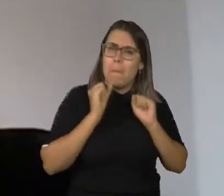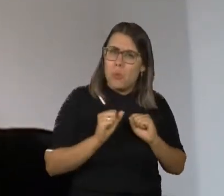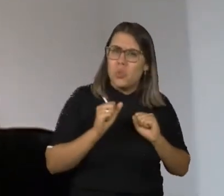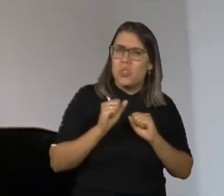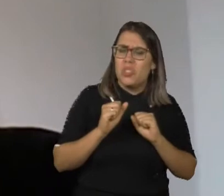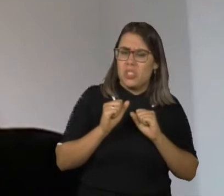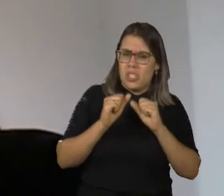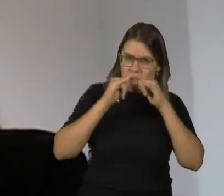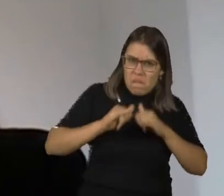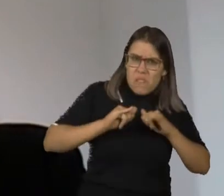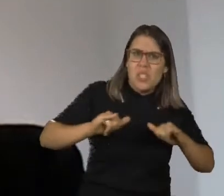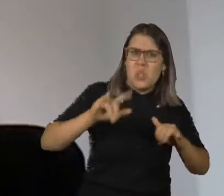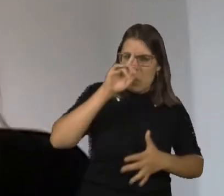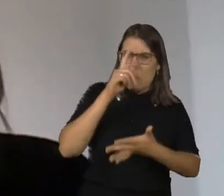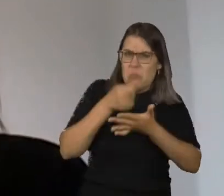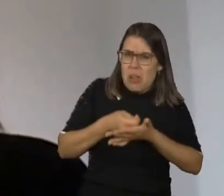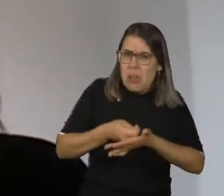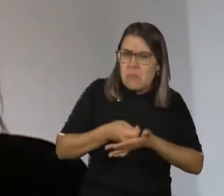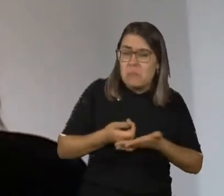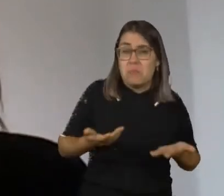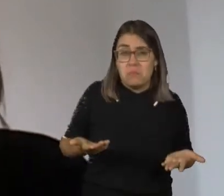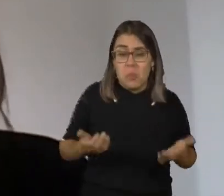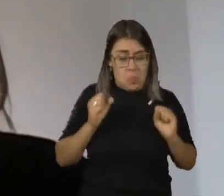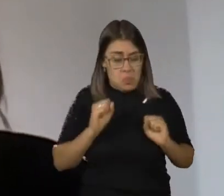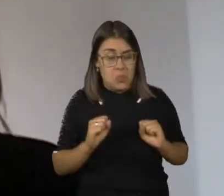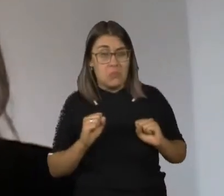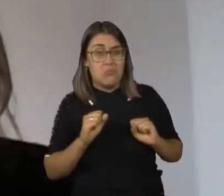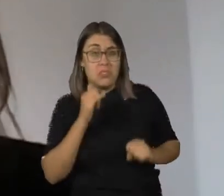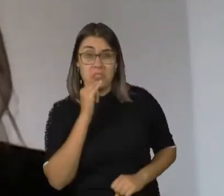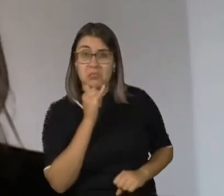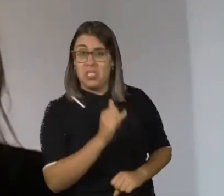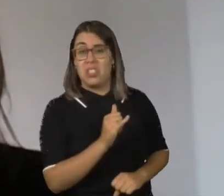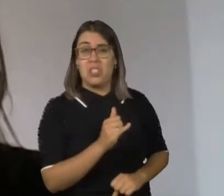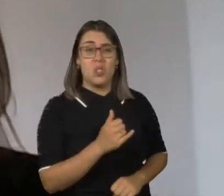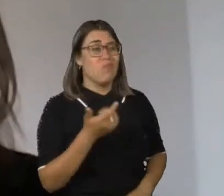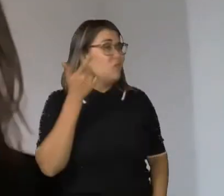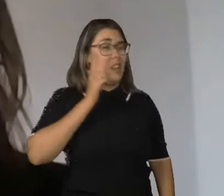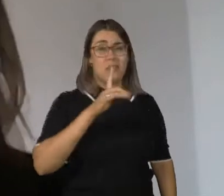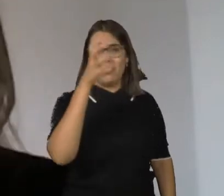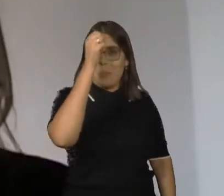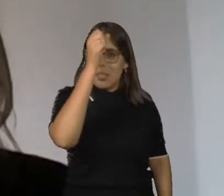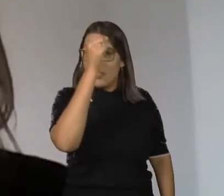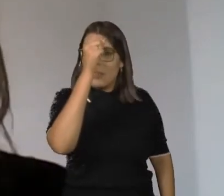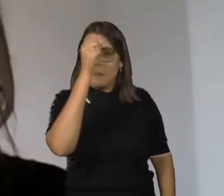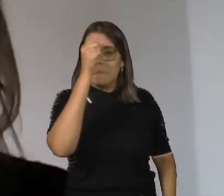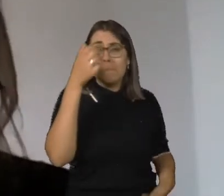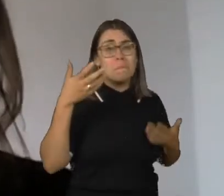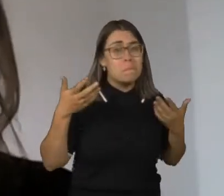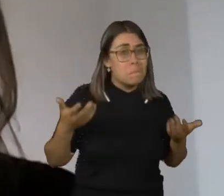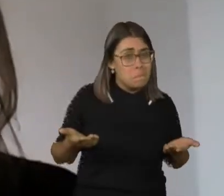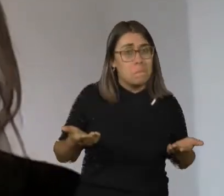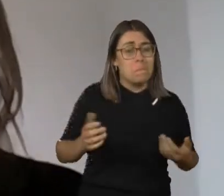algo de alguém dentro desses termos? Poderíamos dizer e antecipar que alguém não vai aprender por determinadas características